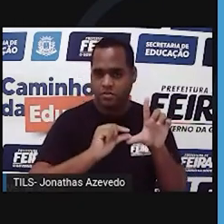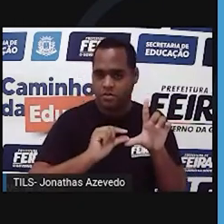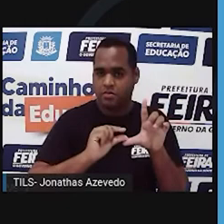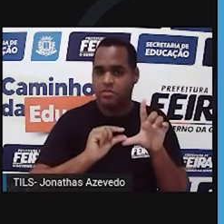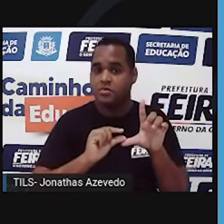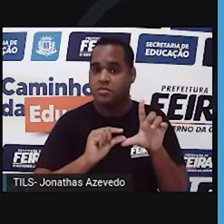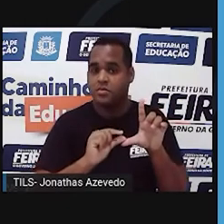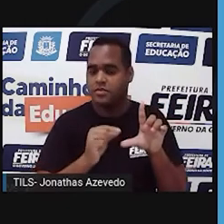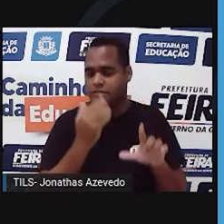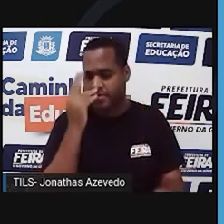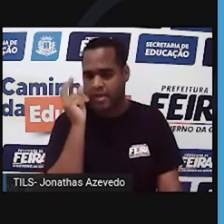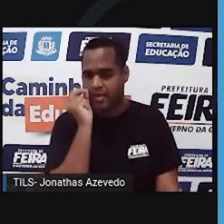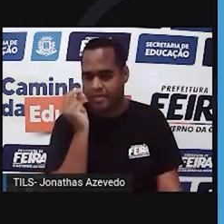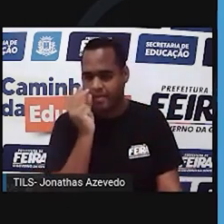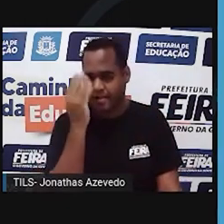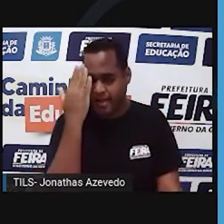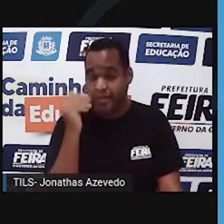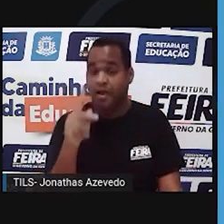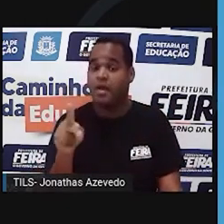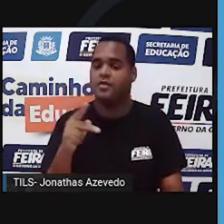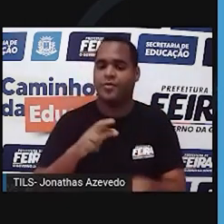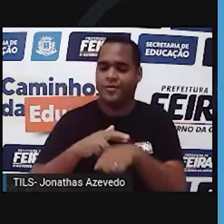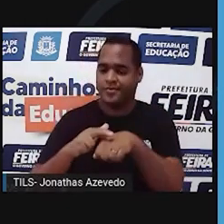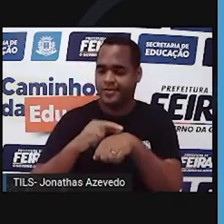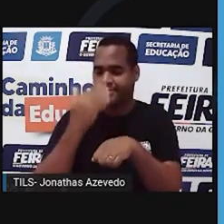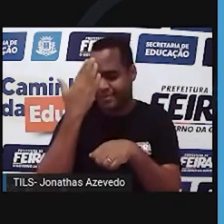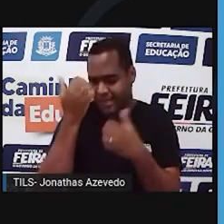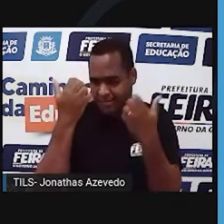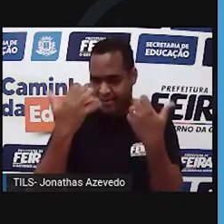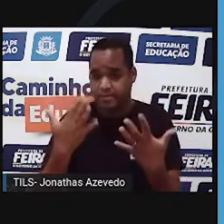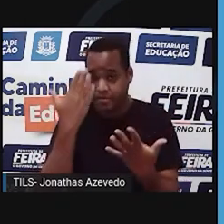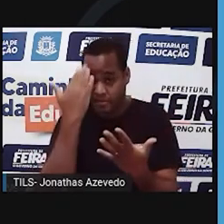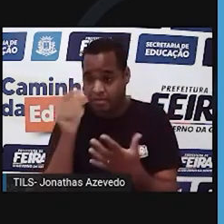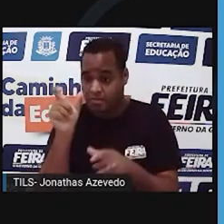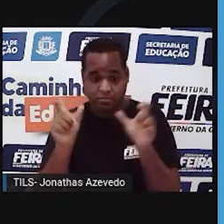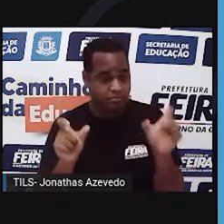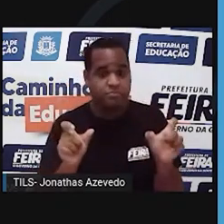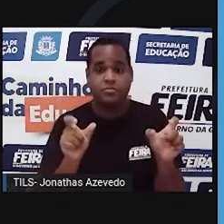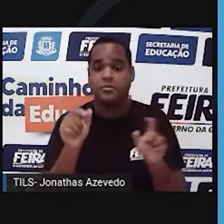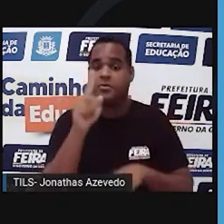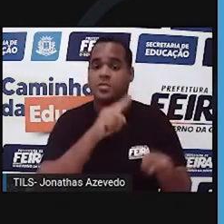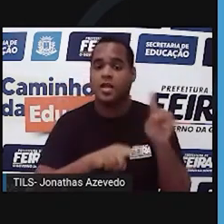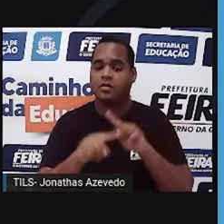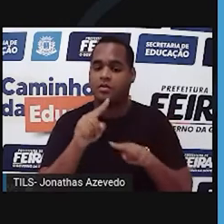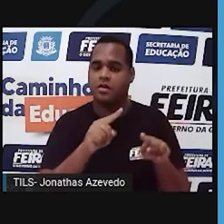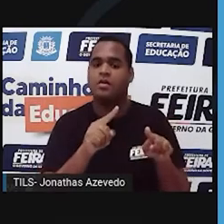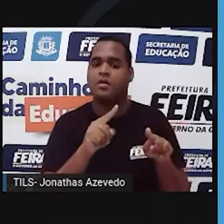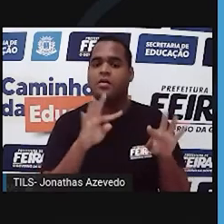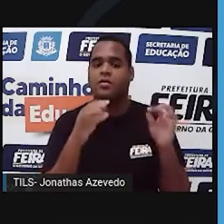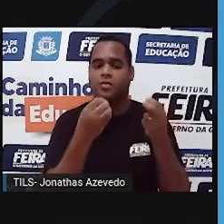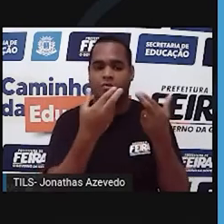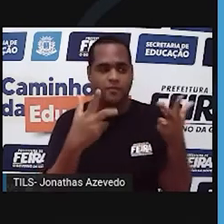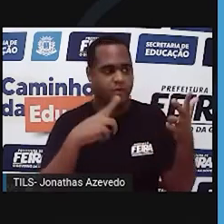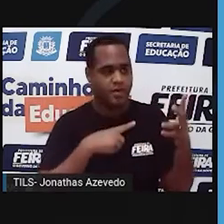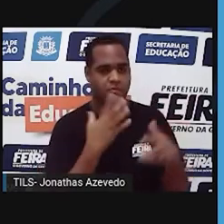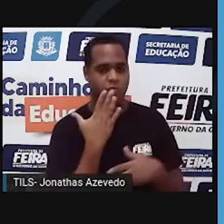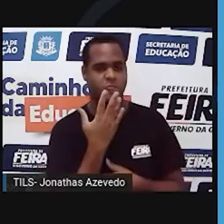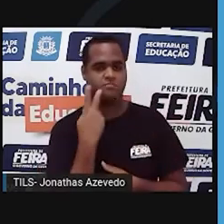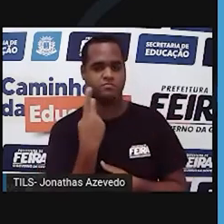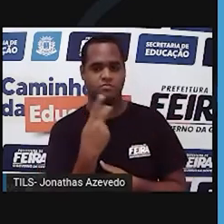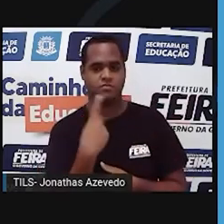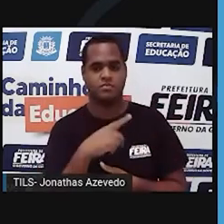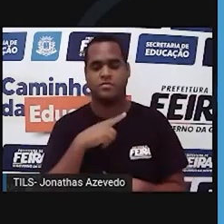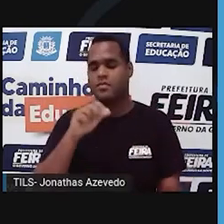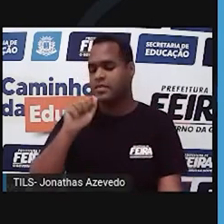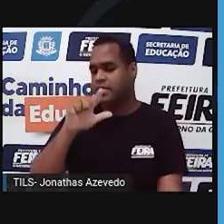Hum, espertinho, vai ser roxa, né? Você já sabe que quando tem um dominante, só basta ter um, ele vai mandar em tudo e vai ser a cor dele. Então, alelos